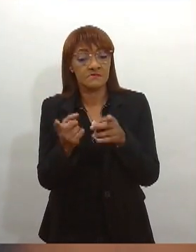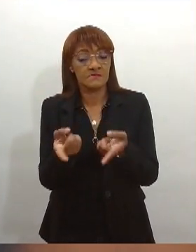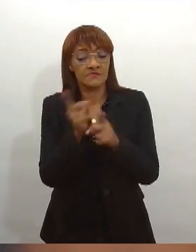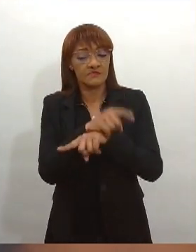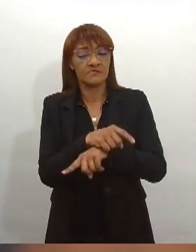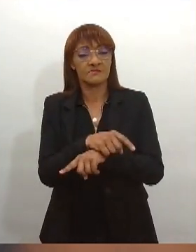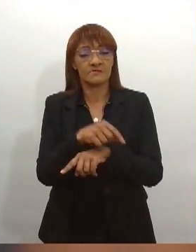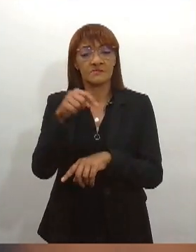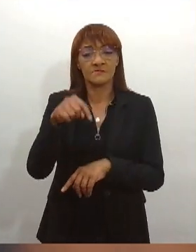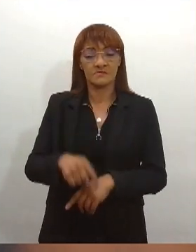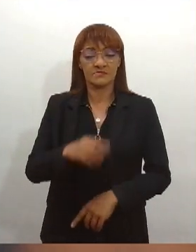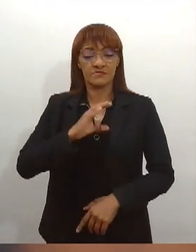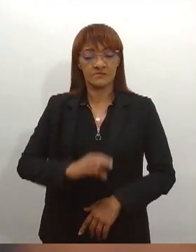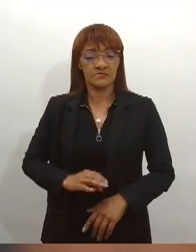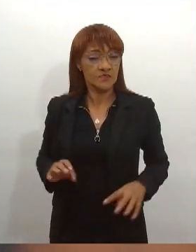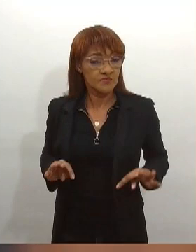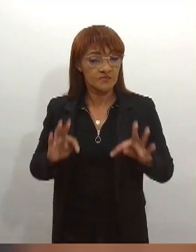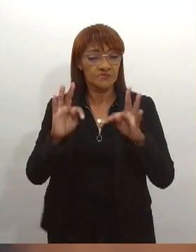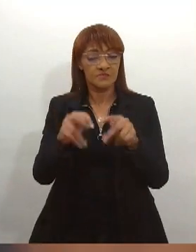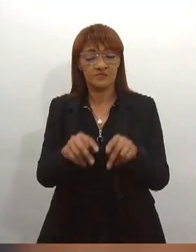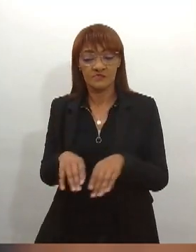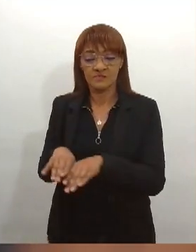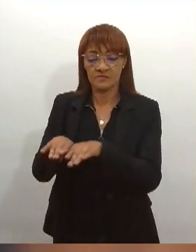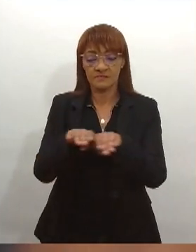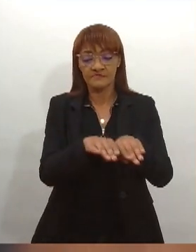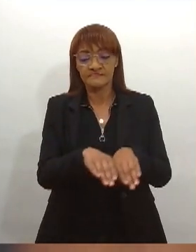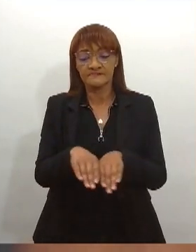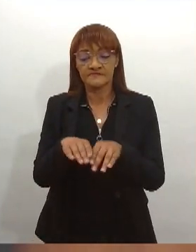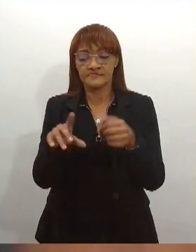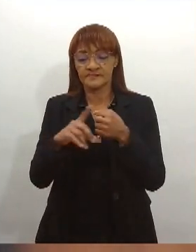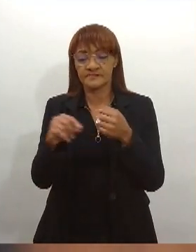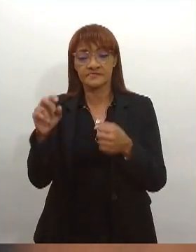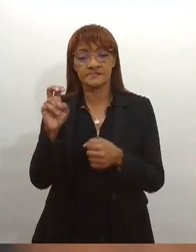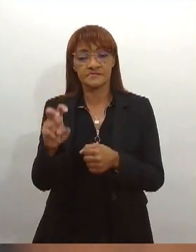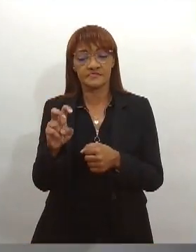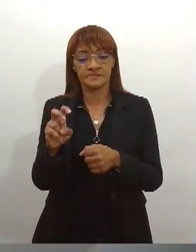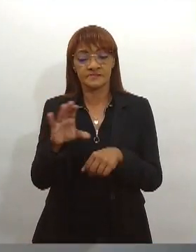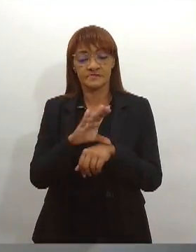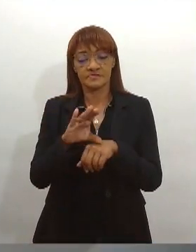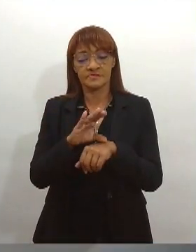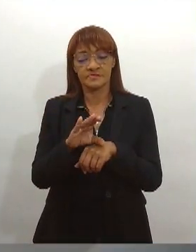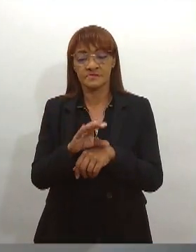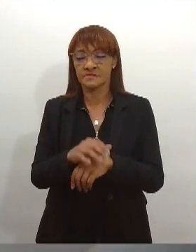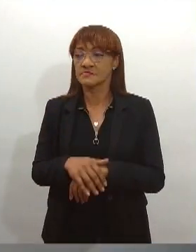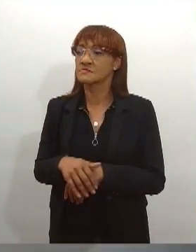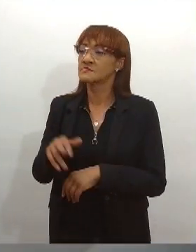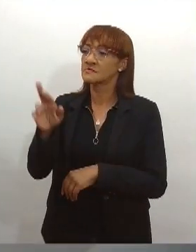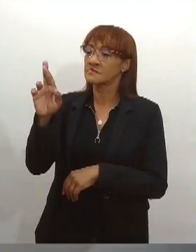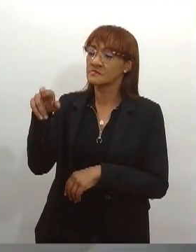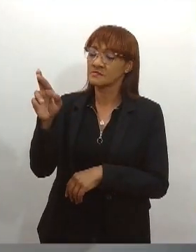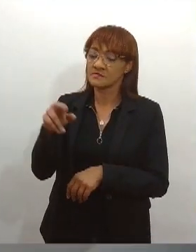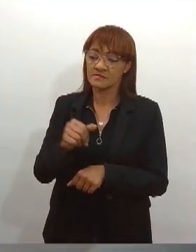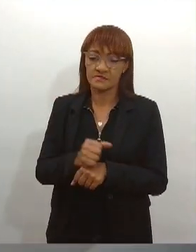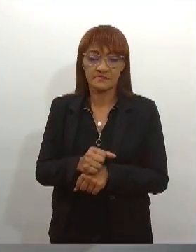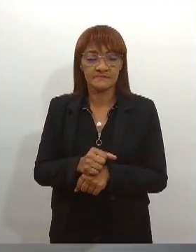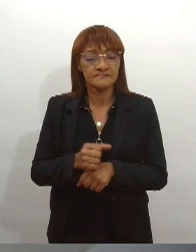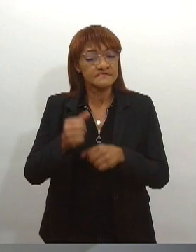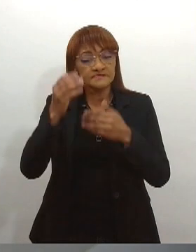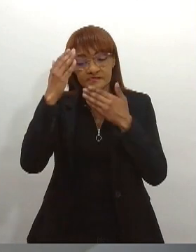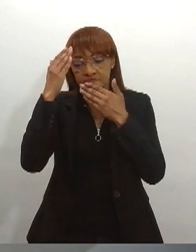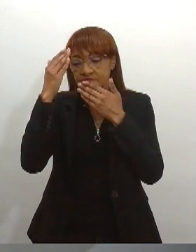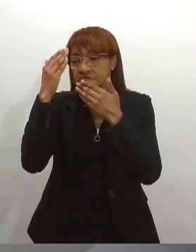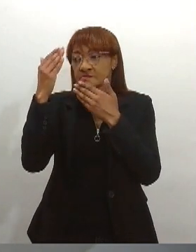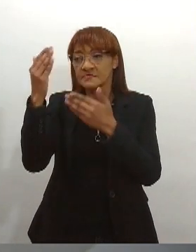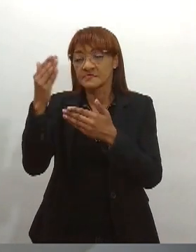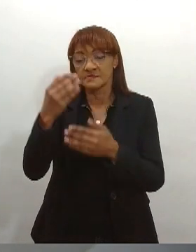todos nós somos iguais, segundo o artigo 5º da nossa Constituição. Exatamente. Dr. Fausto, muito obrigada pela sua participação